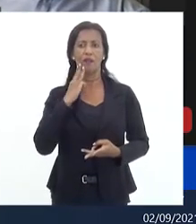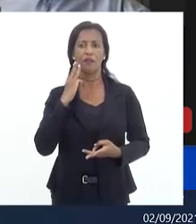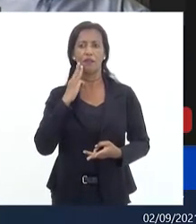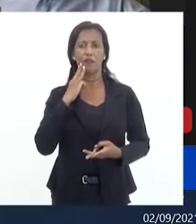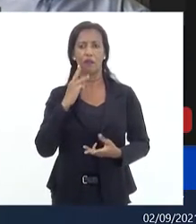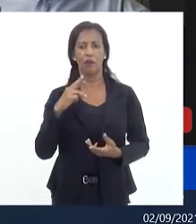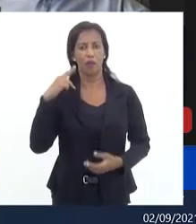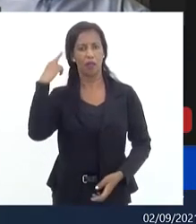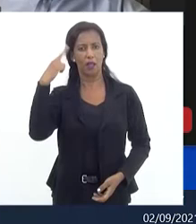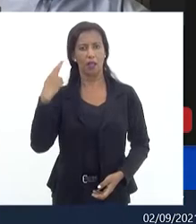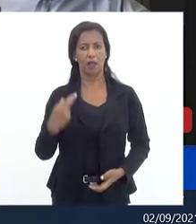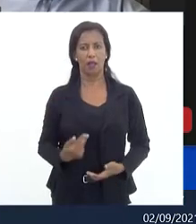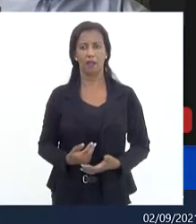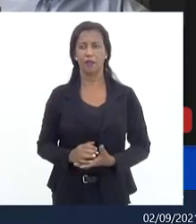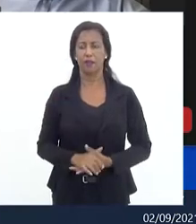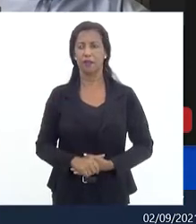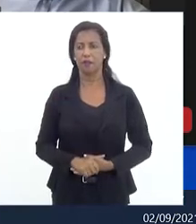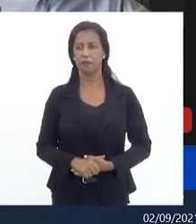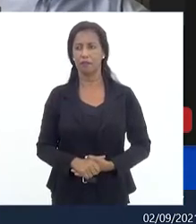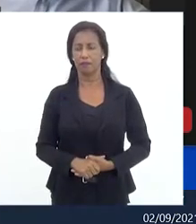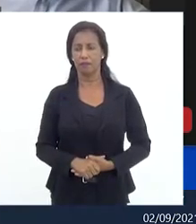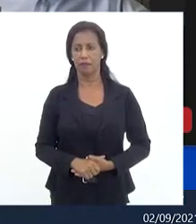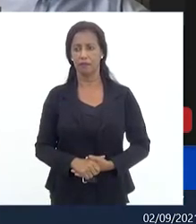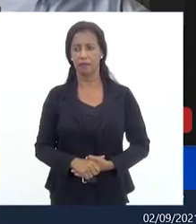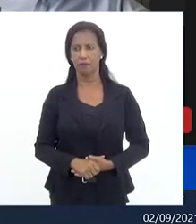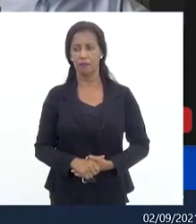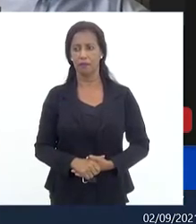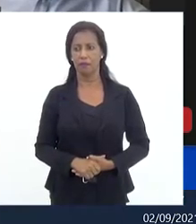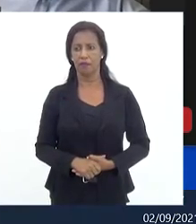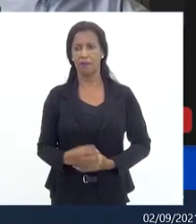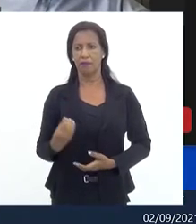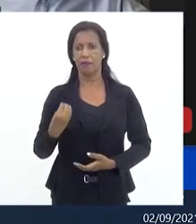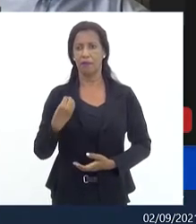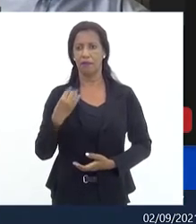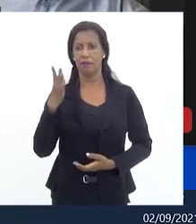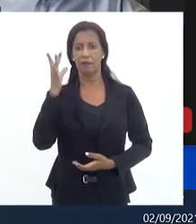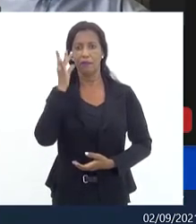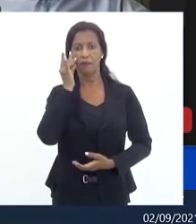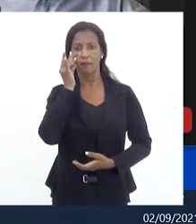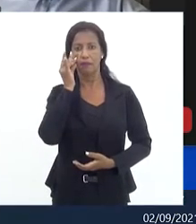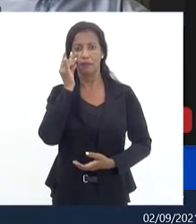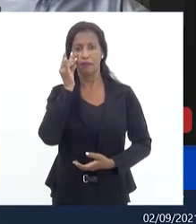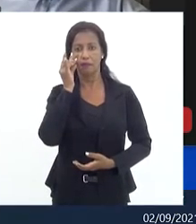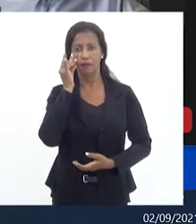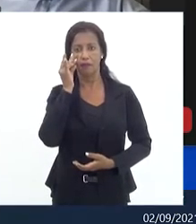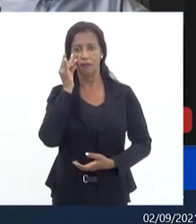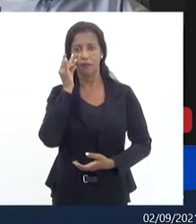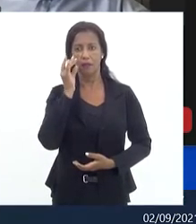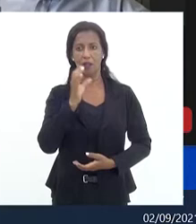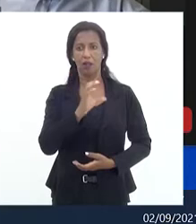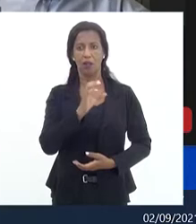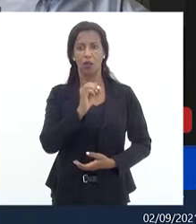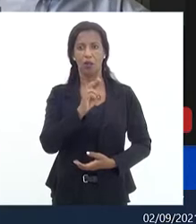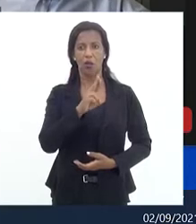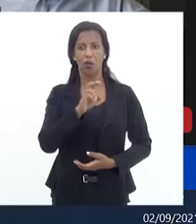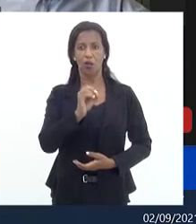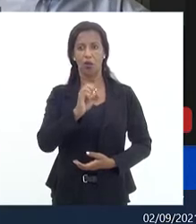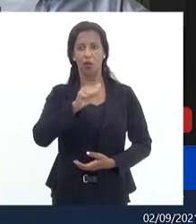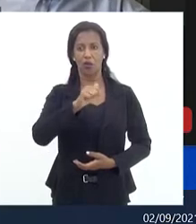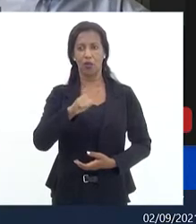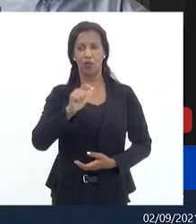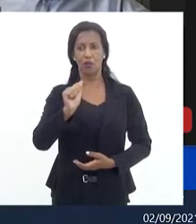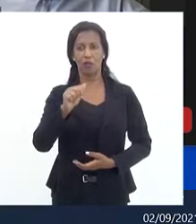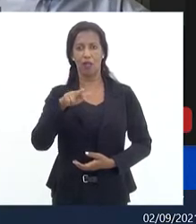deputada Renata Souza a presença deputado coronel Salema que também já está